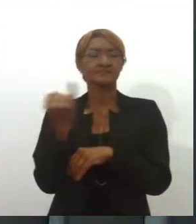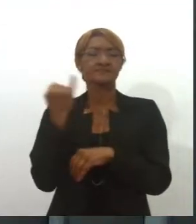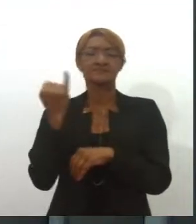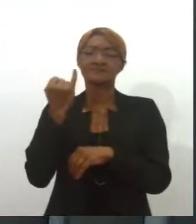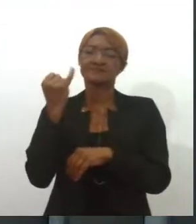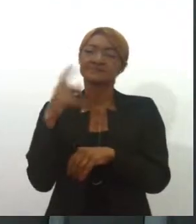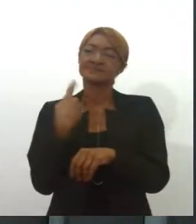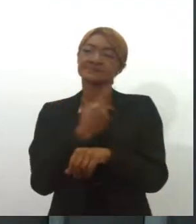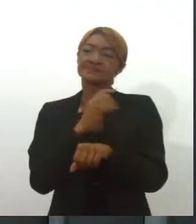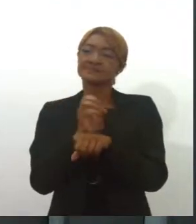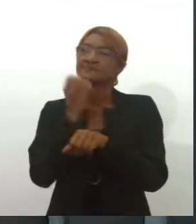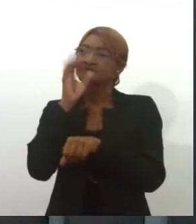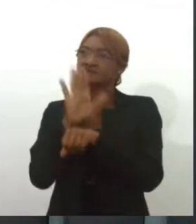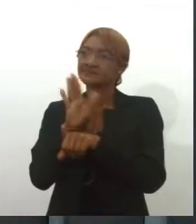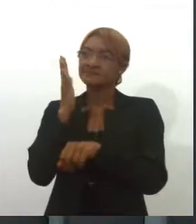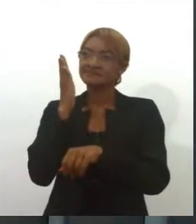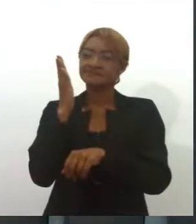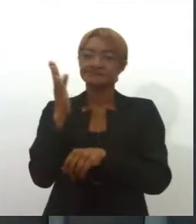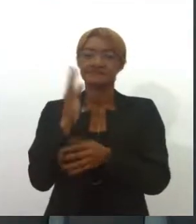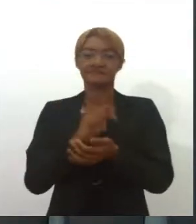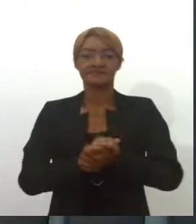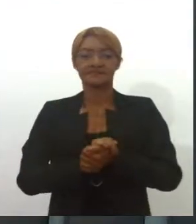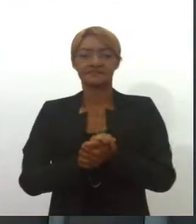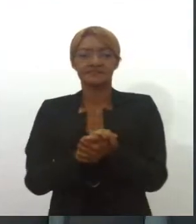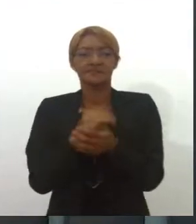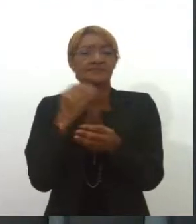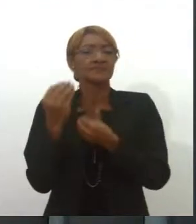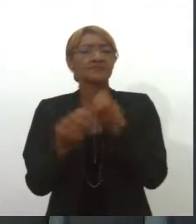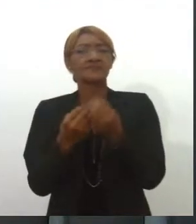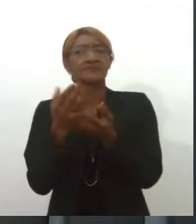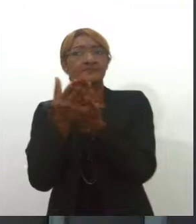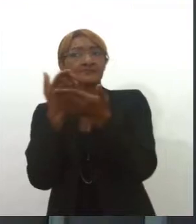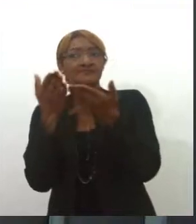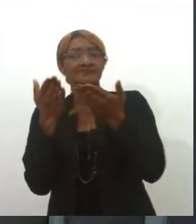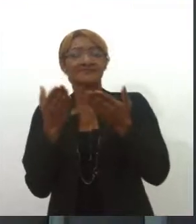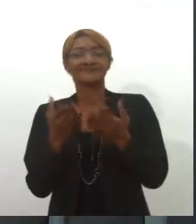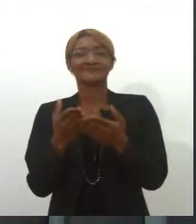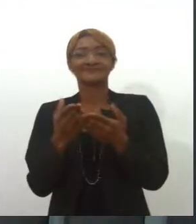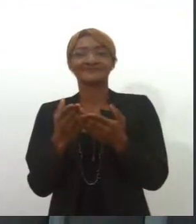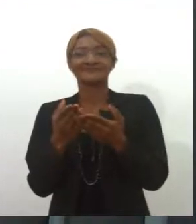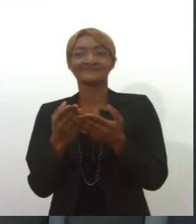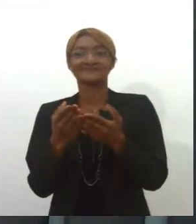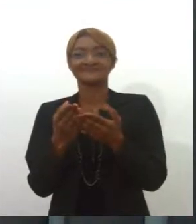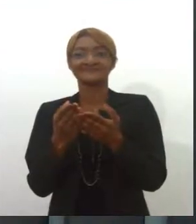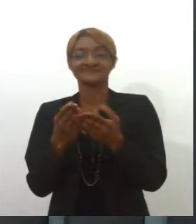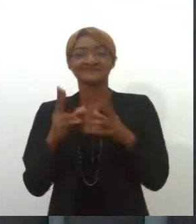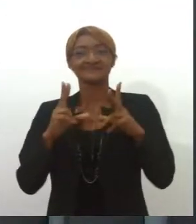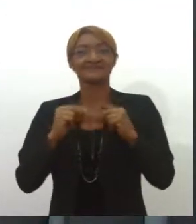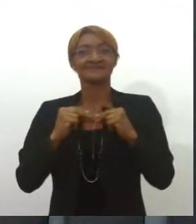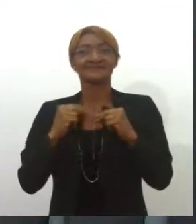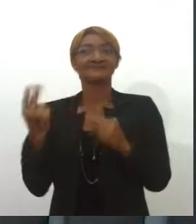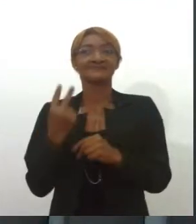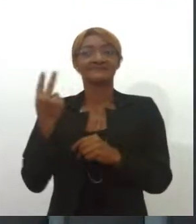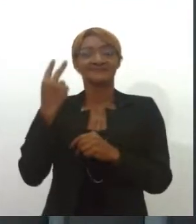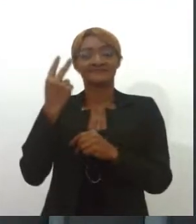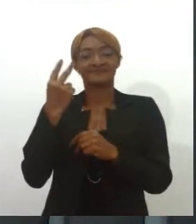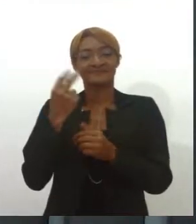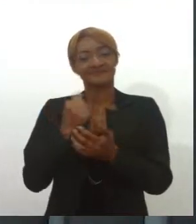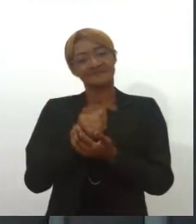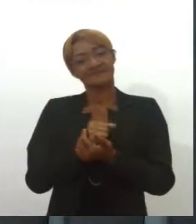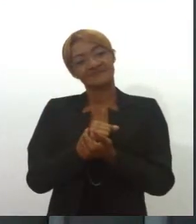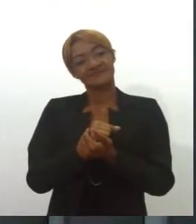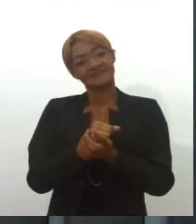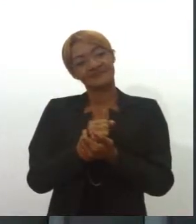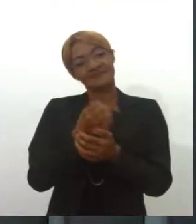estado. Boa tarde pra você. De que forma vocês cordelistas receberam esse reconhecimento da Casa Legislativa? Boa